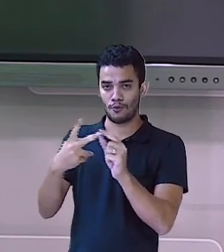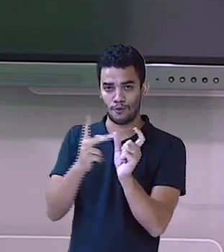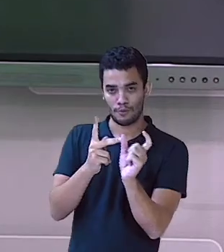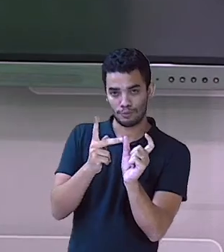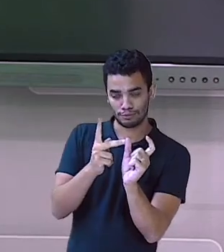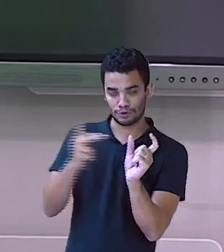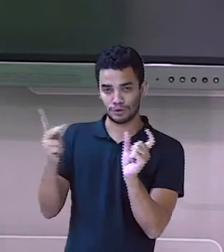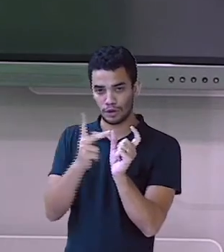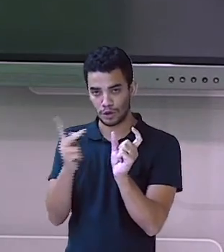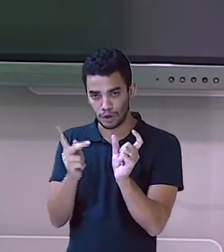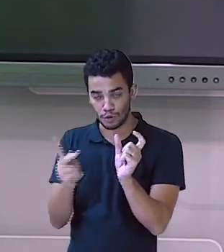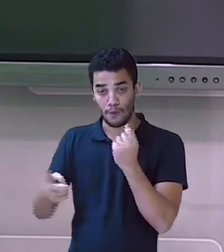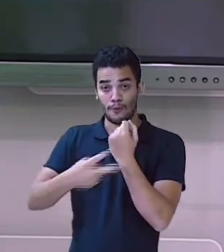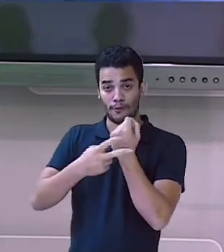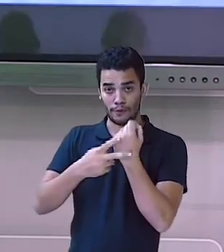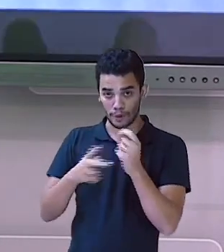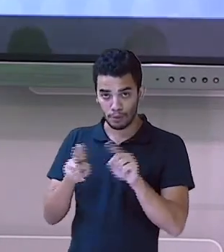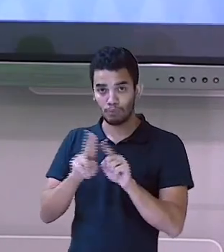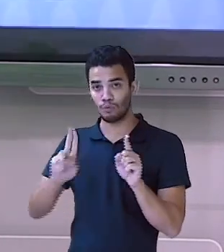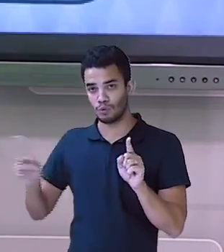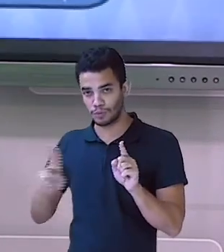Vamos iniciar, então. Começar.